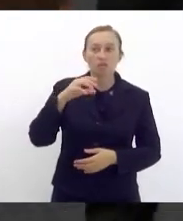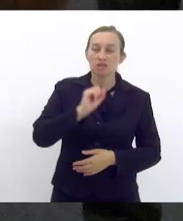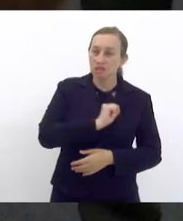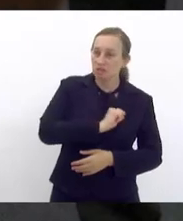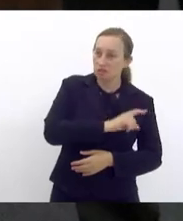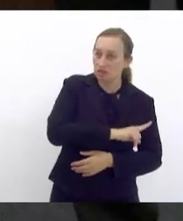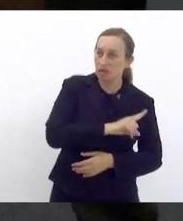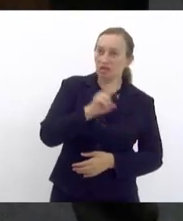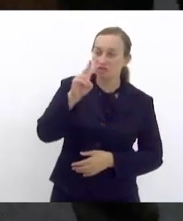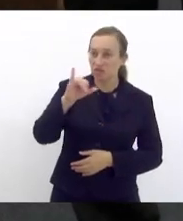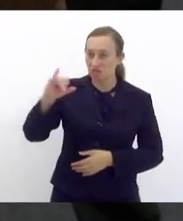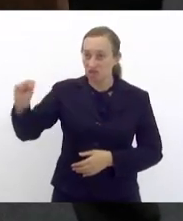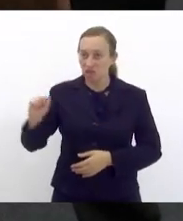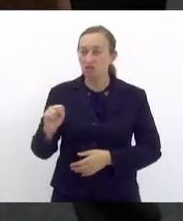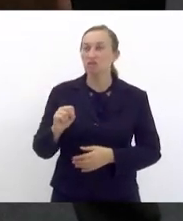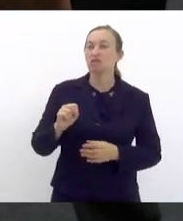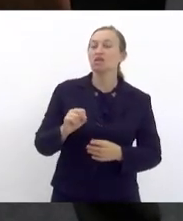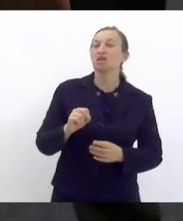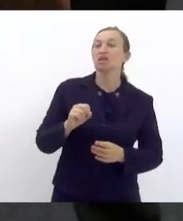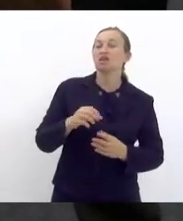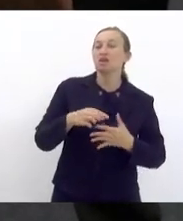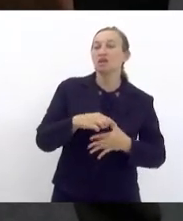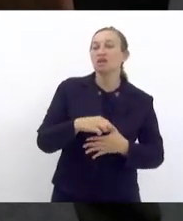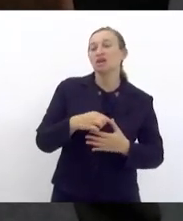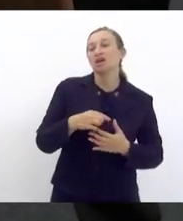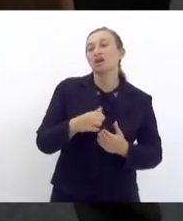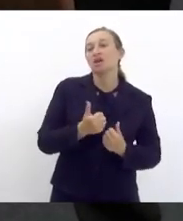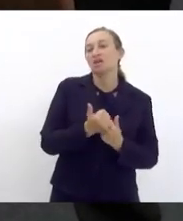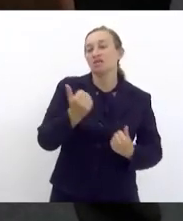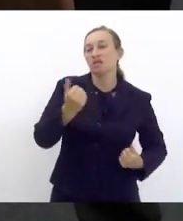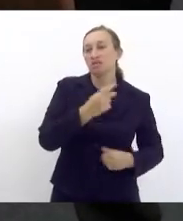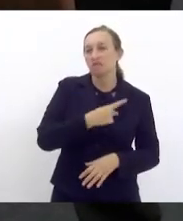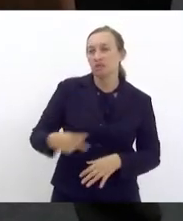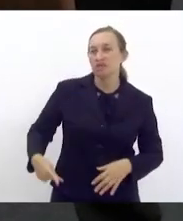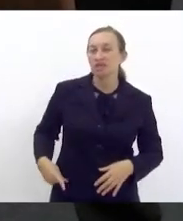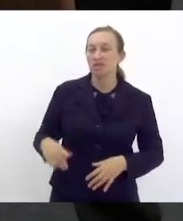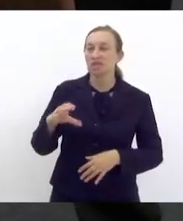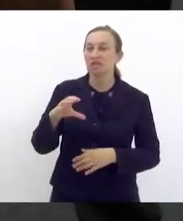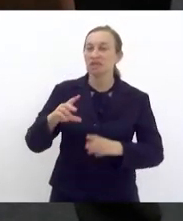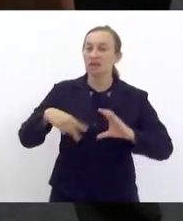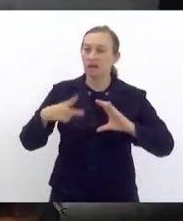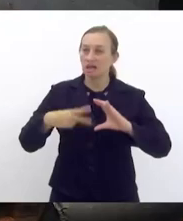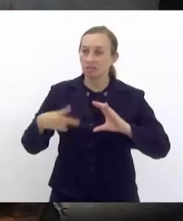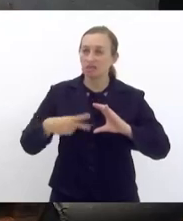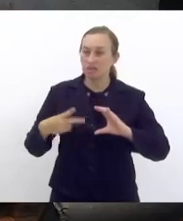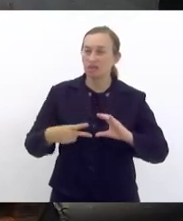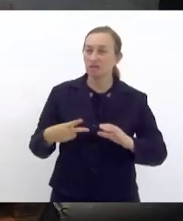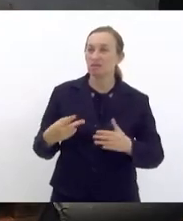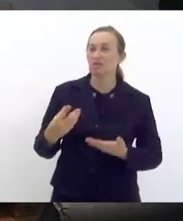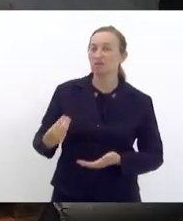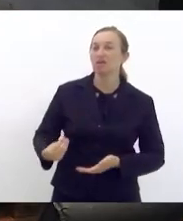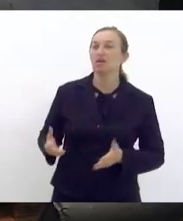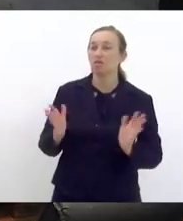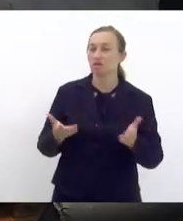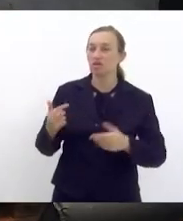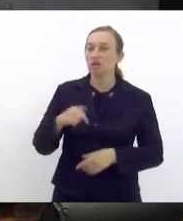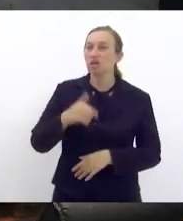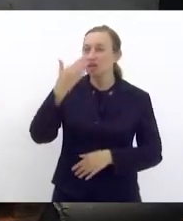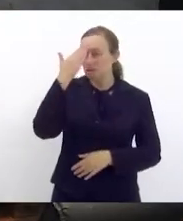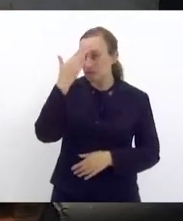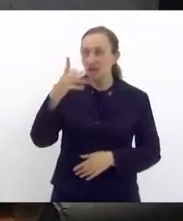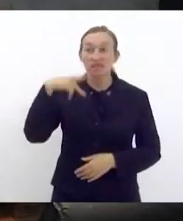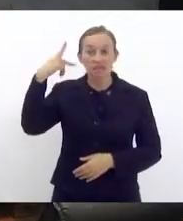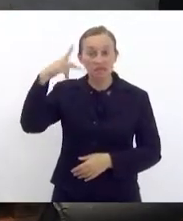Vinícius, vice-presidente da Câmara Municipal, está aqui prestigiando o Parlamento Fluminense hoje. Obrigado, presidente. Obrigado, deputado